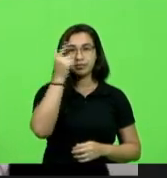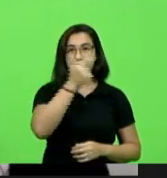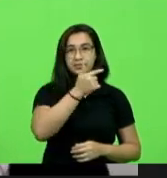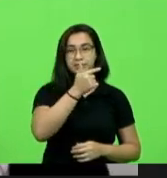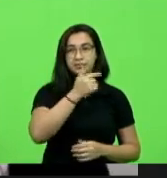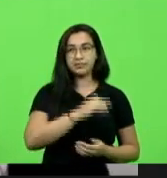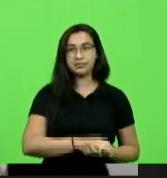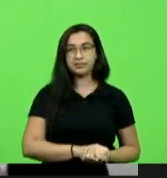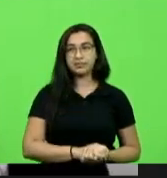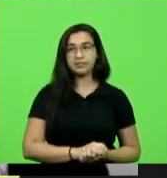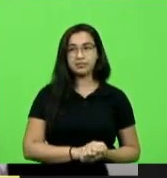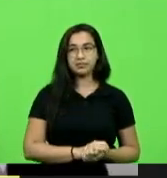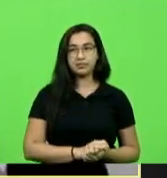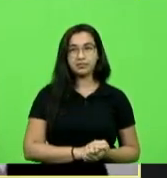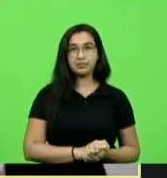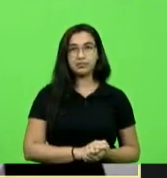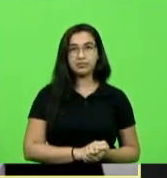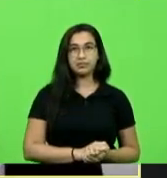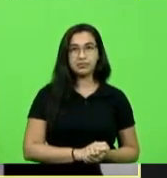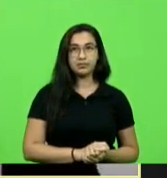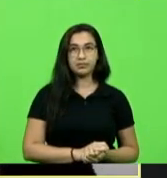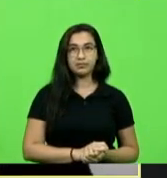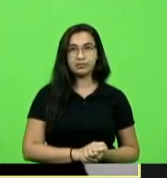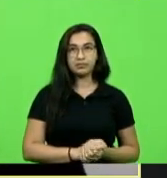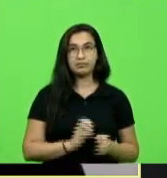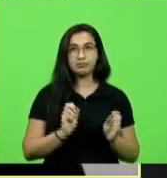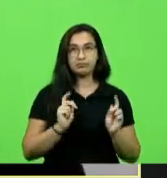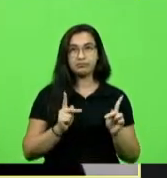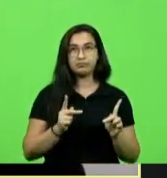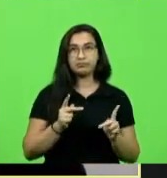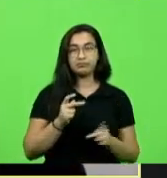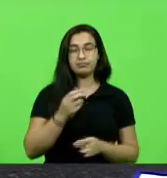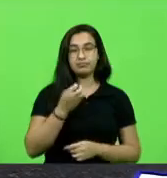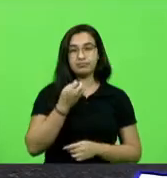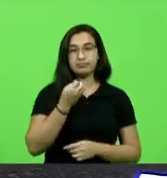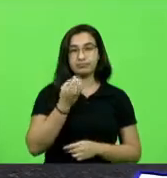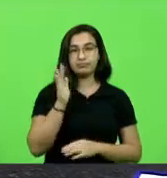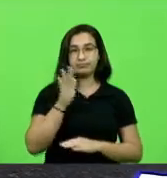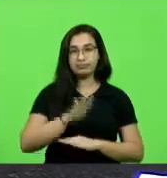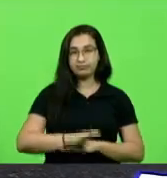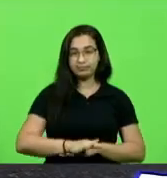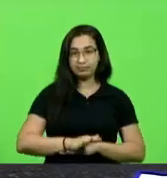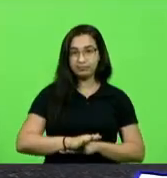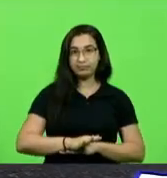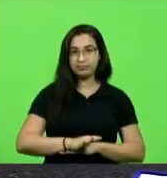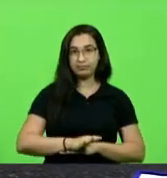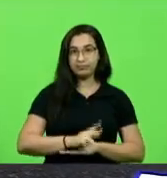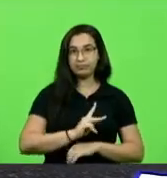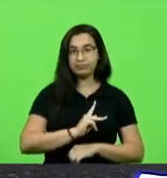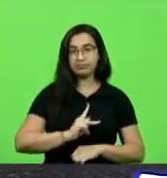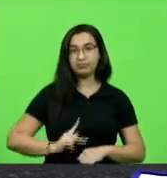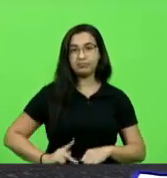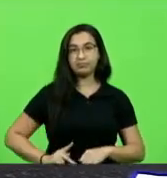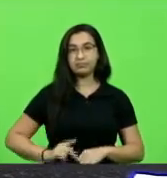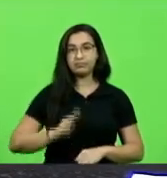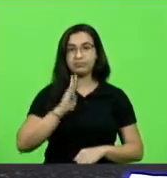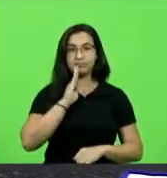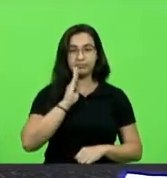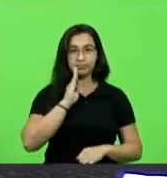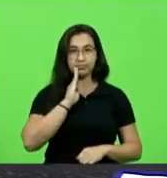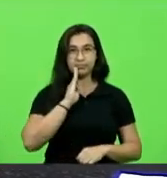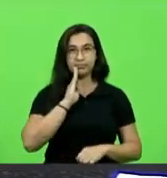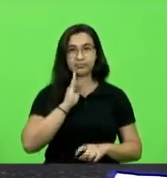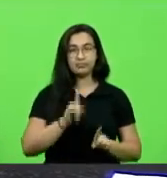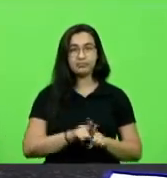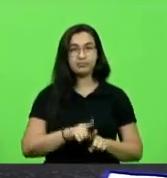minutos Fabiano sim senhor muito obrigado boa tarde presidente Berlanda ao deputado